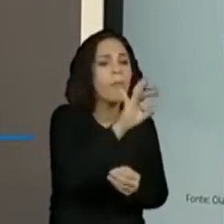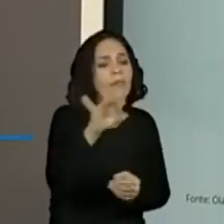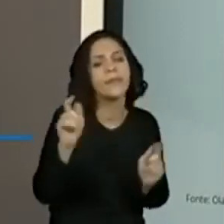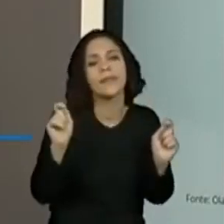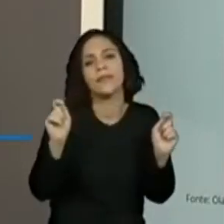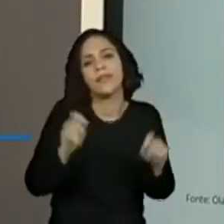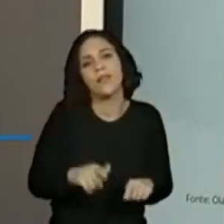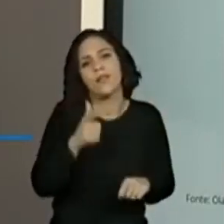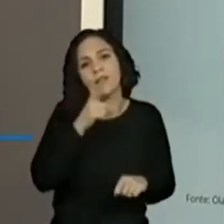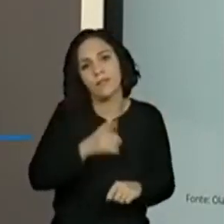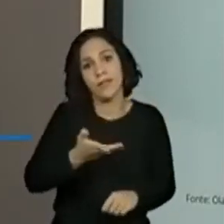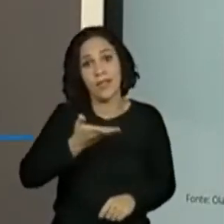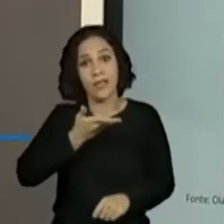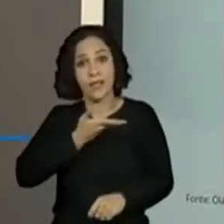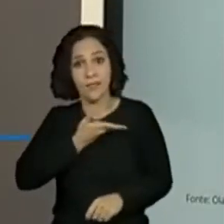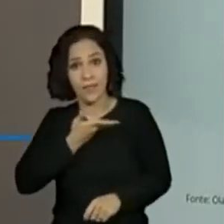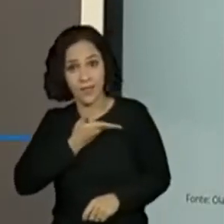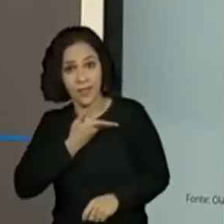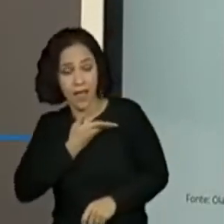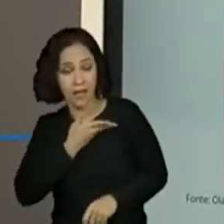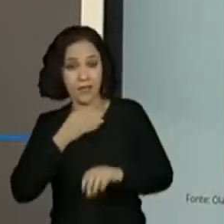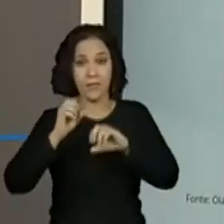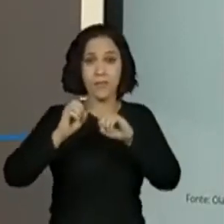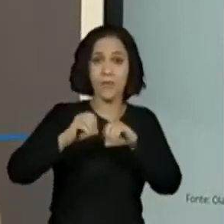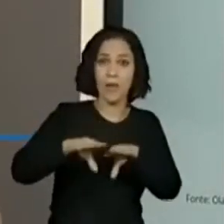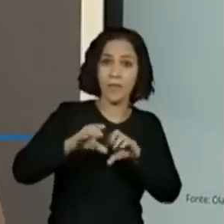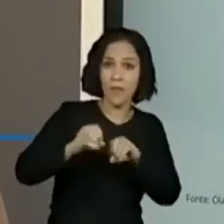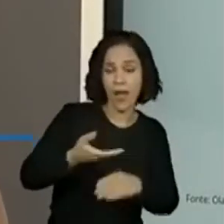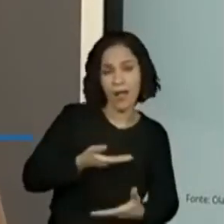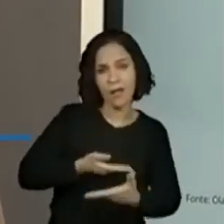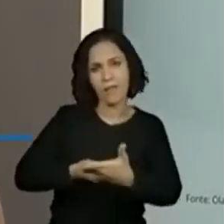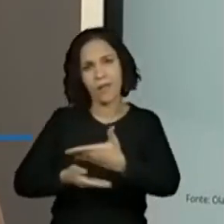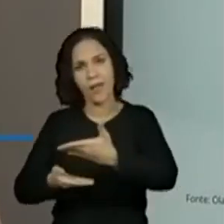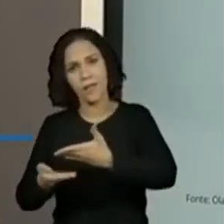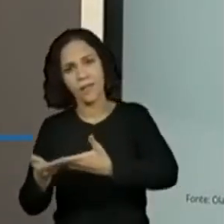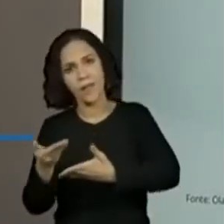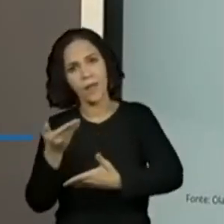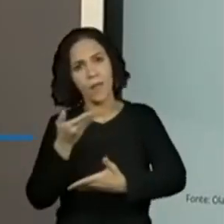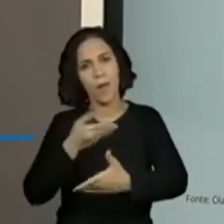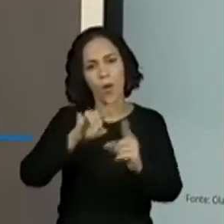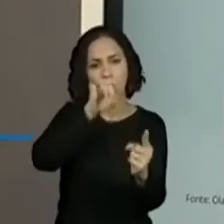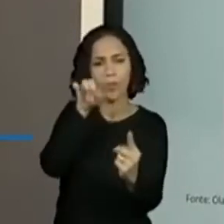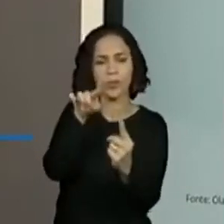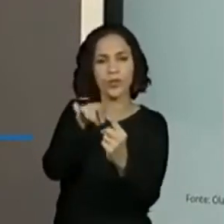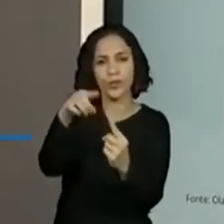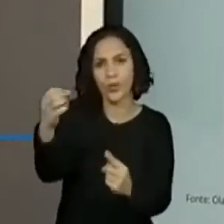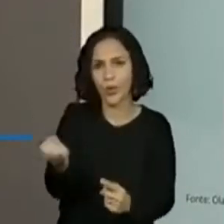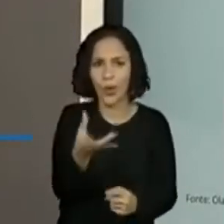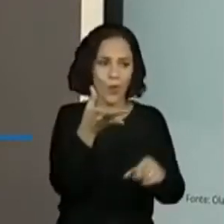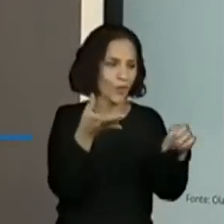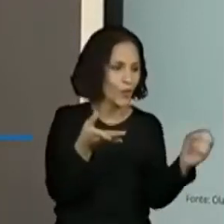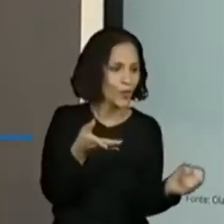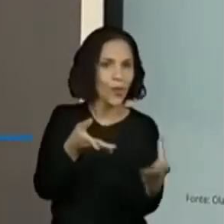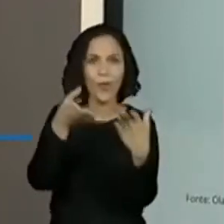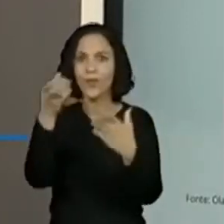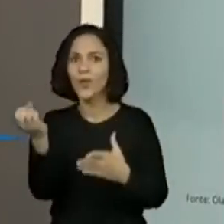Com amizade e lição, sempre em uma nova missão. Porque